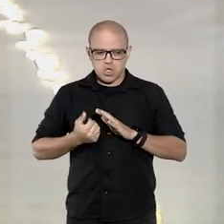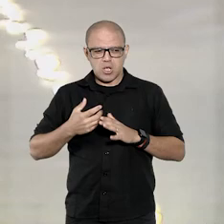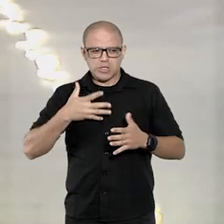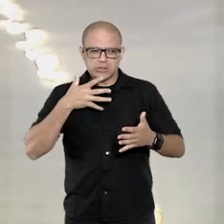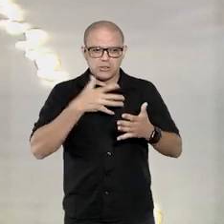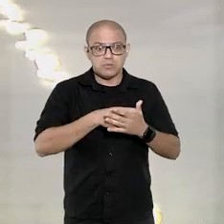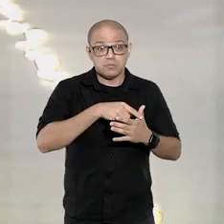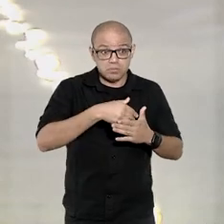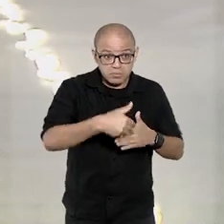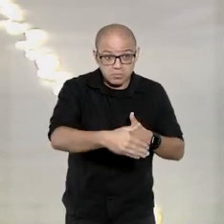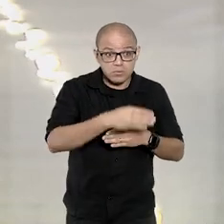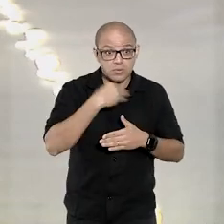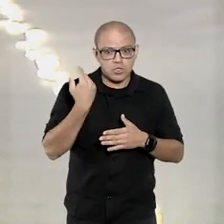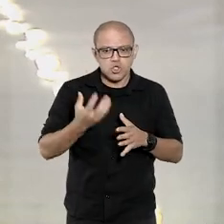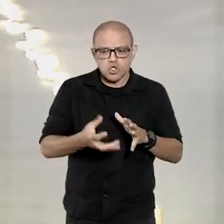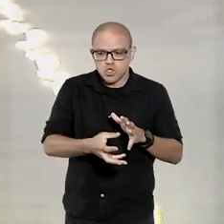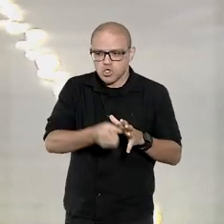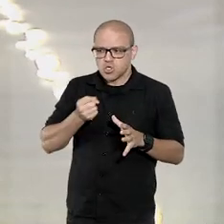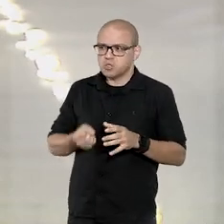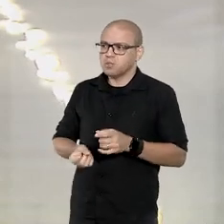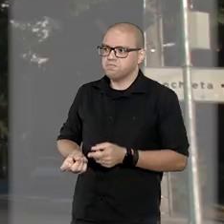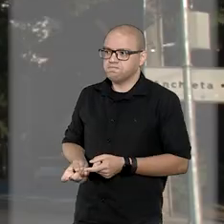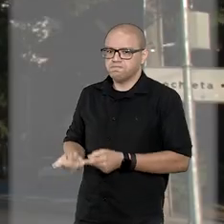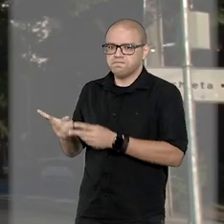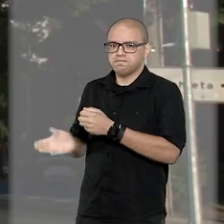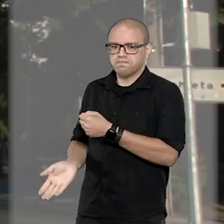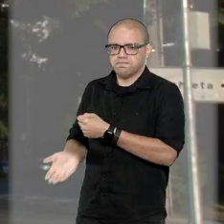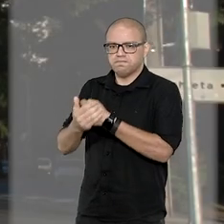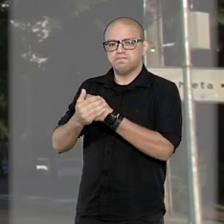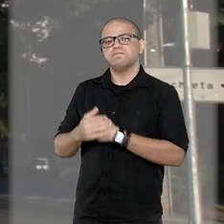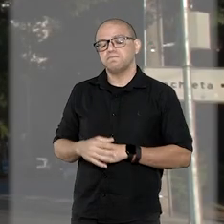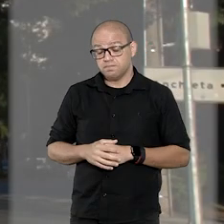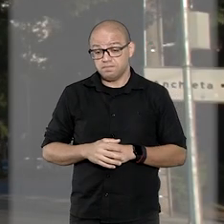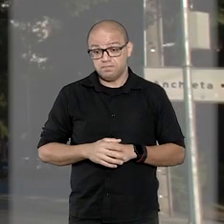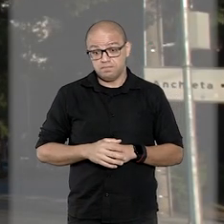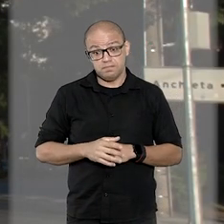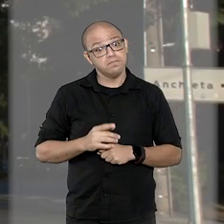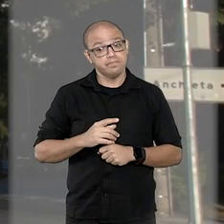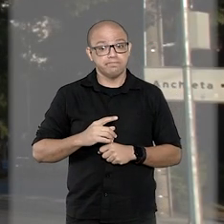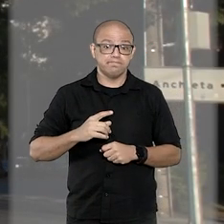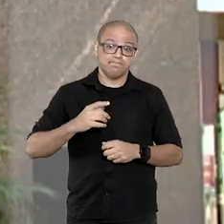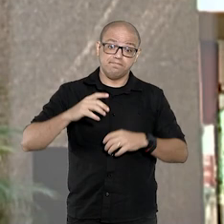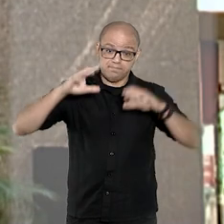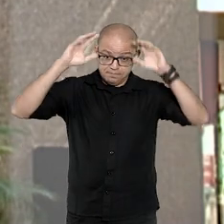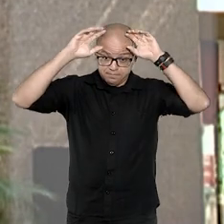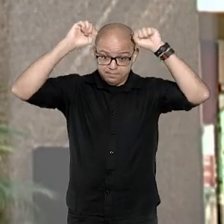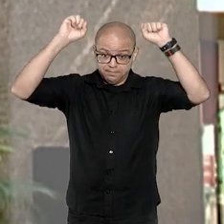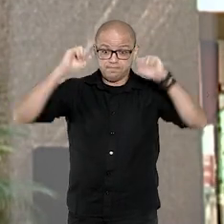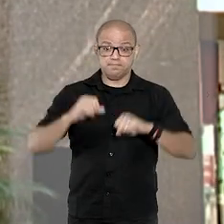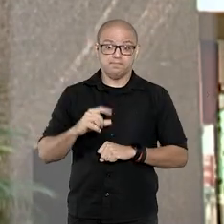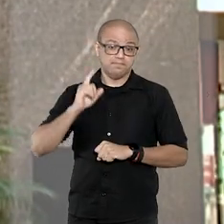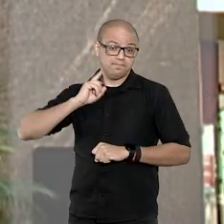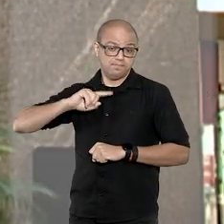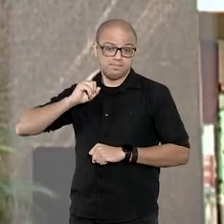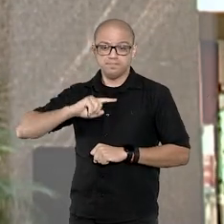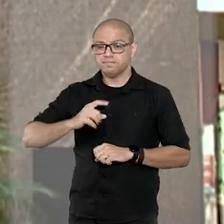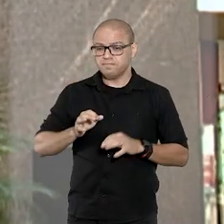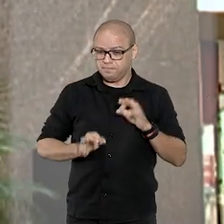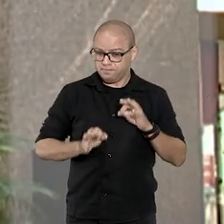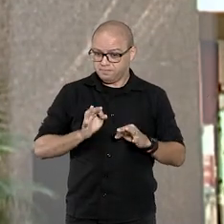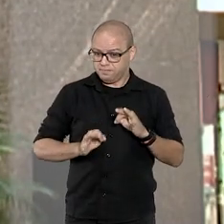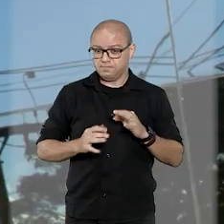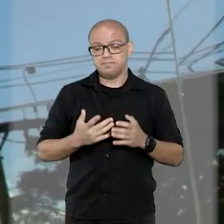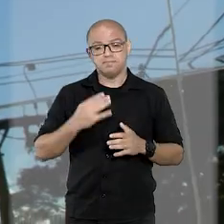acabavam morrendo para venda no mercado ilegal. O Tribunal de Justiça de Minas Gerais manteve a decisão do juiz de primeiro